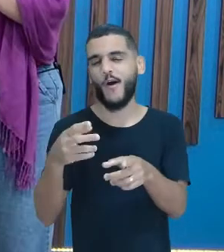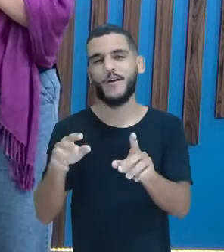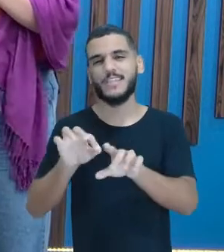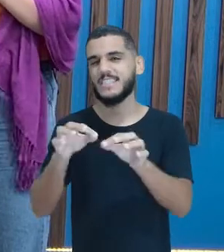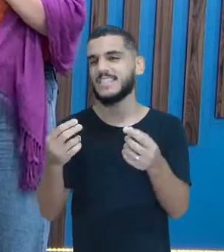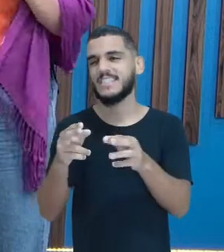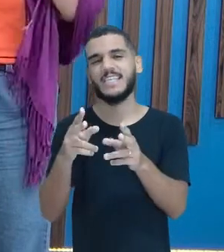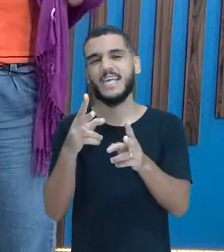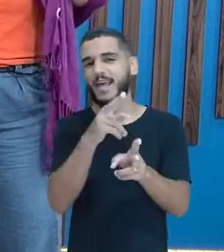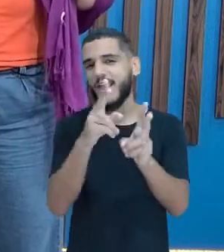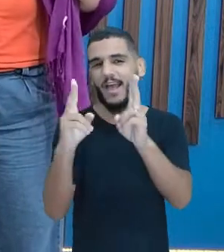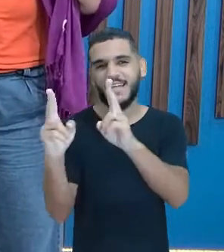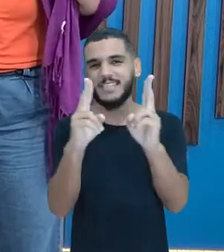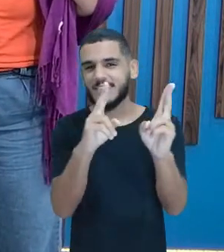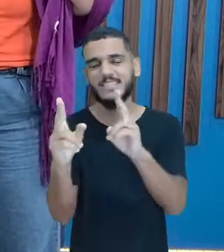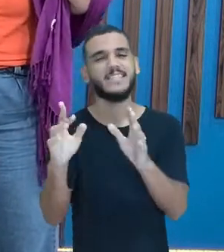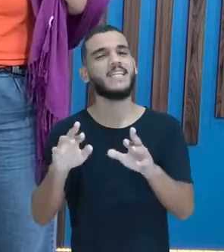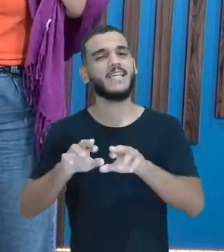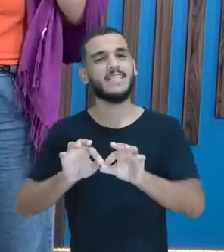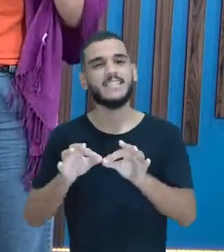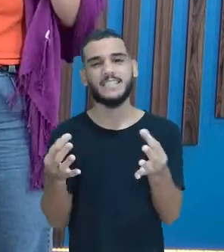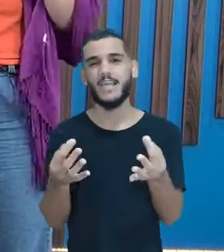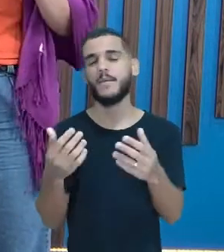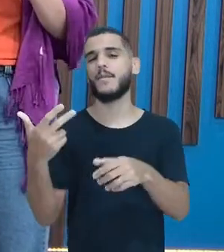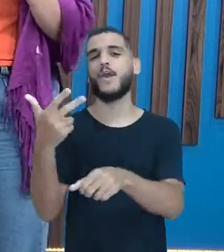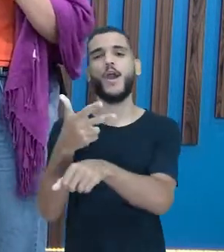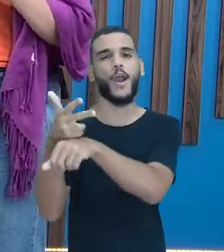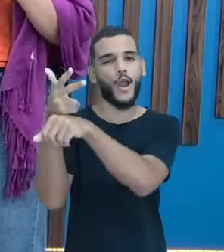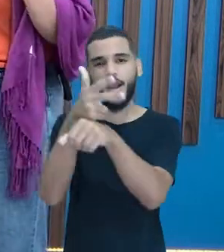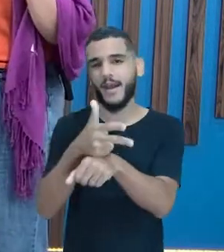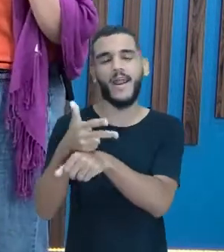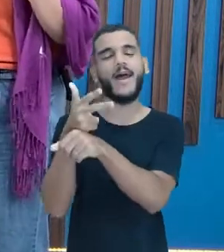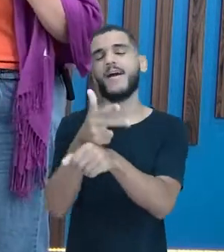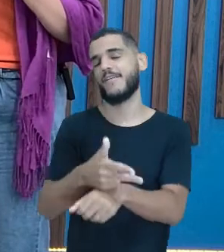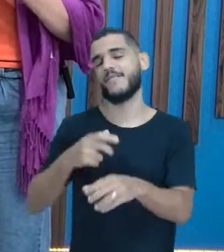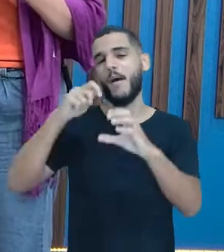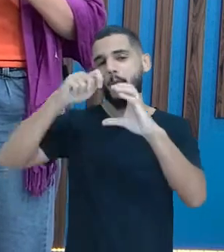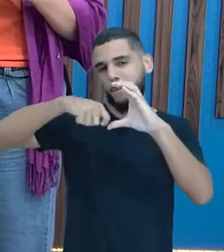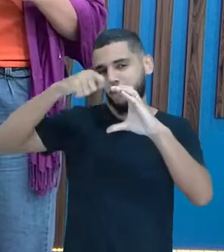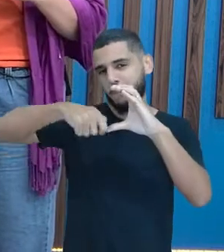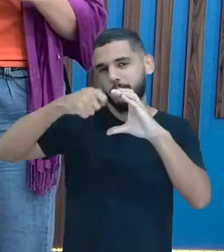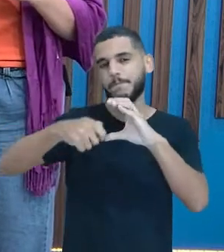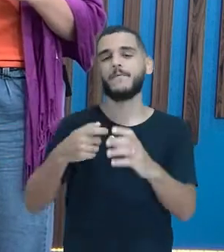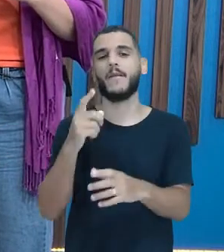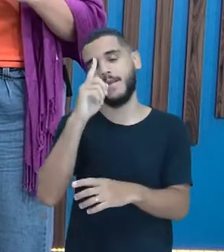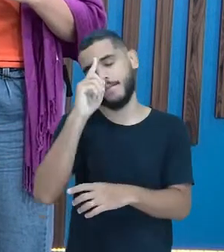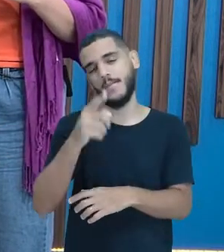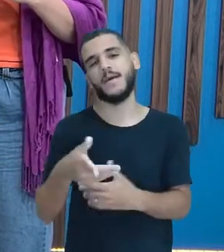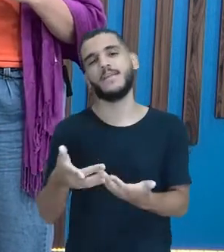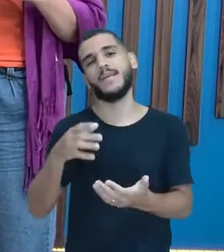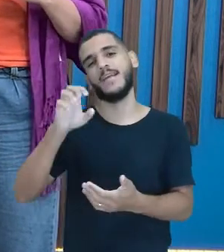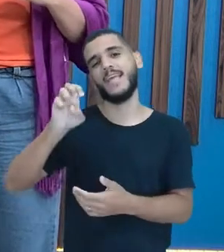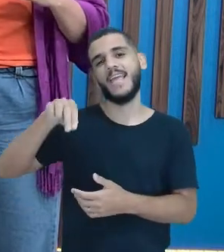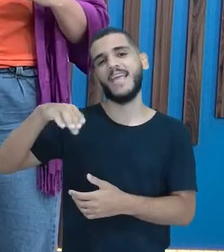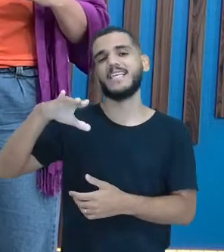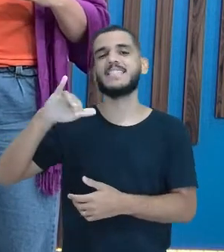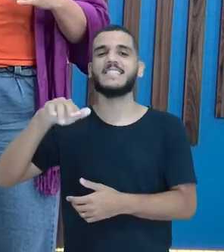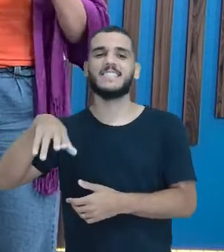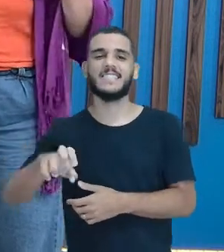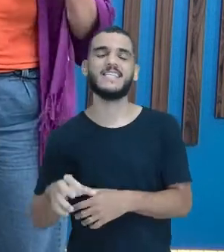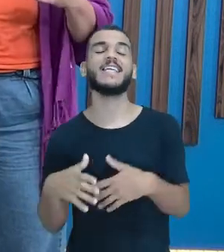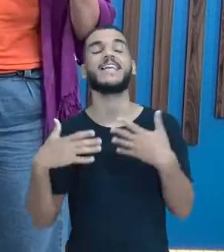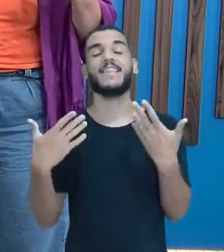várias cenas. Muito massa. Gravem e mandem para o quê? Pro ensine. A gente tem que ver. Não, a gente precisa ver.